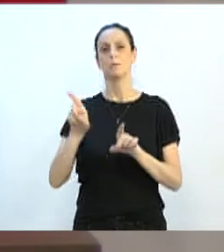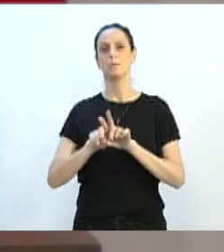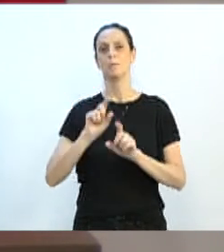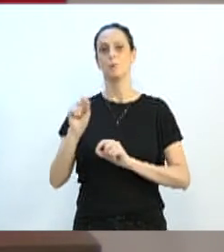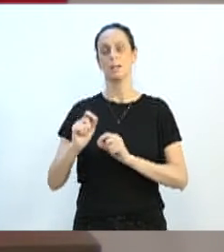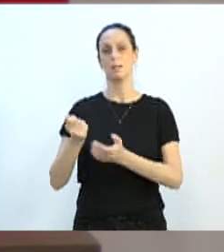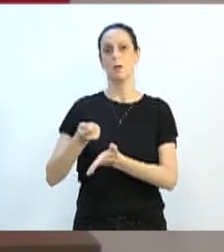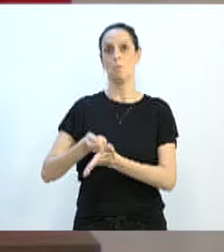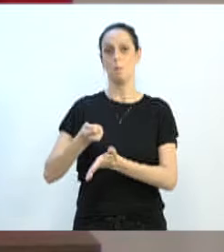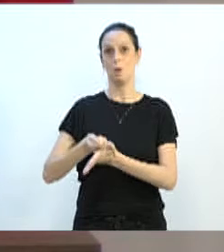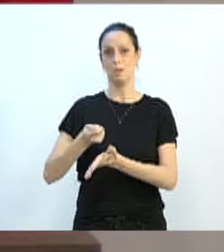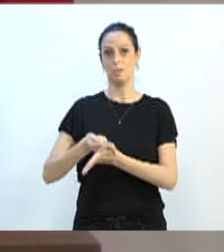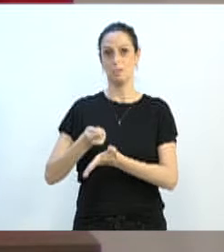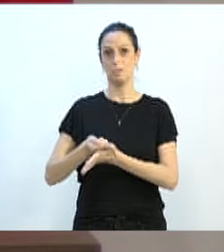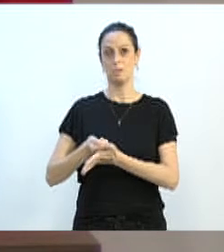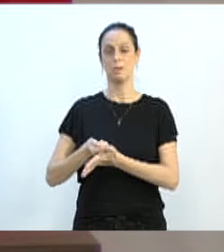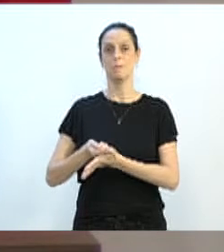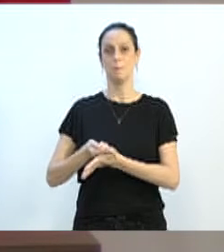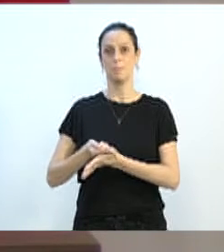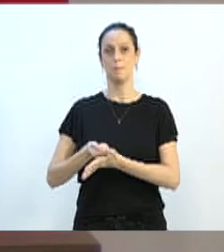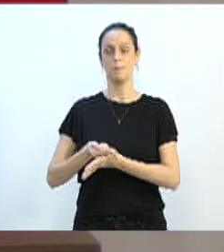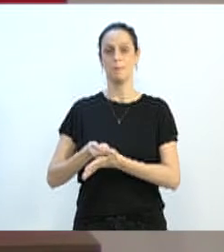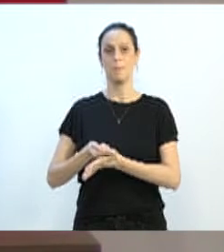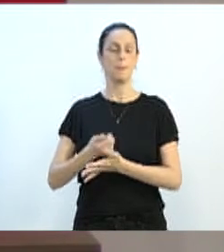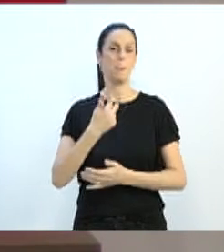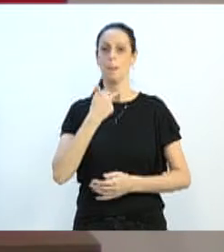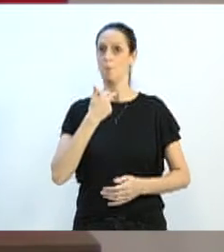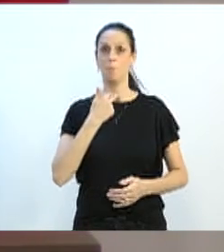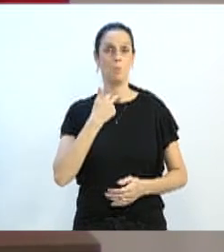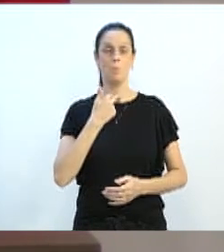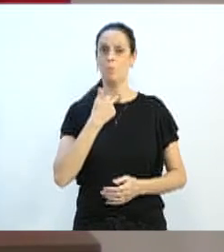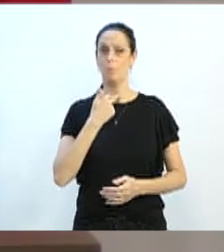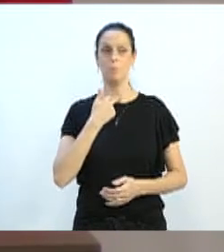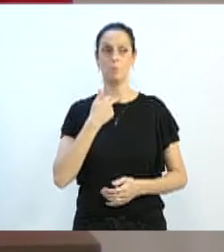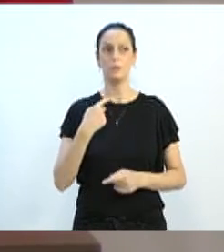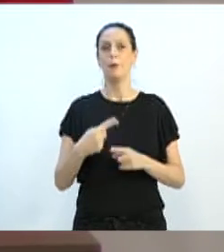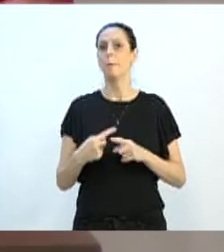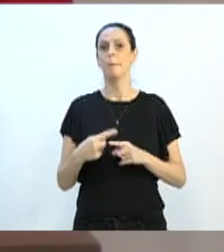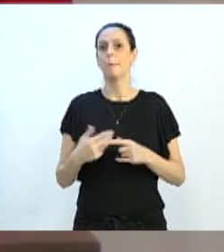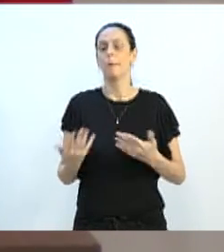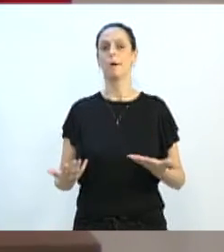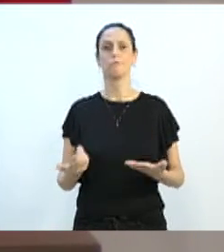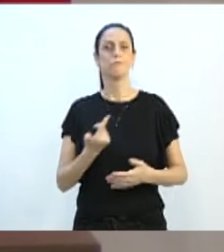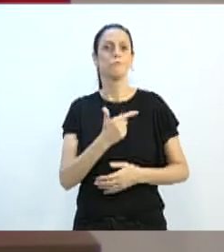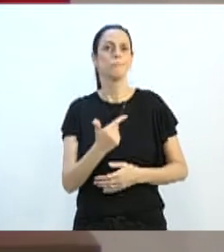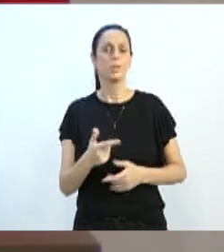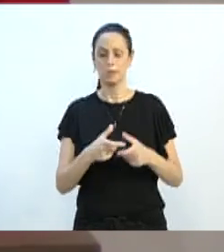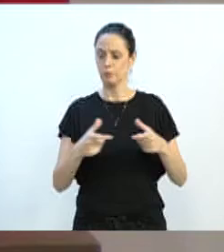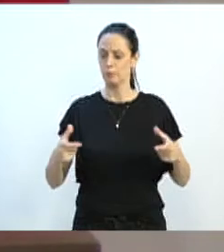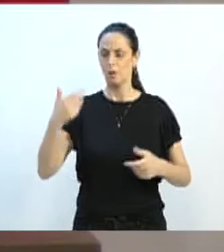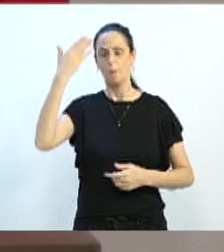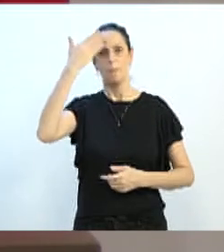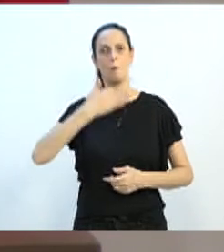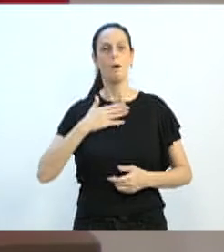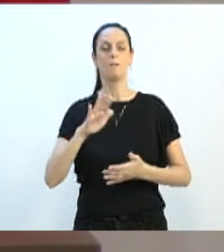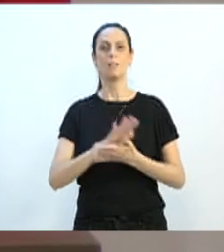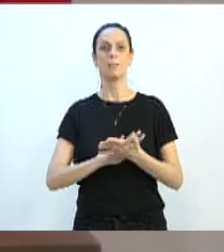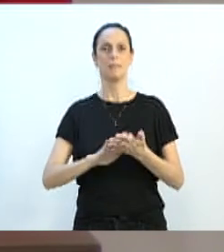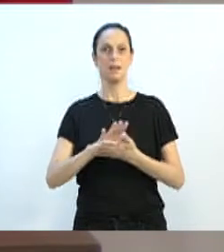feita, até porque não tem um boleto ou um comprovante que possa